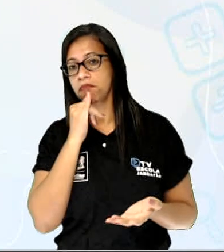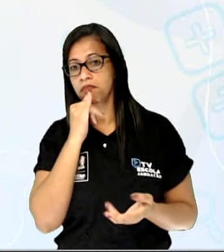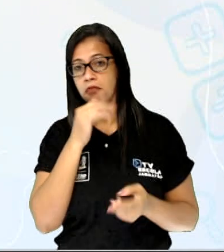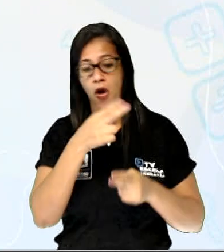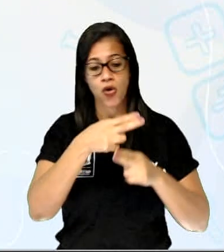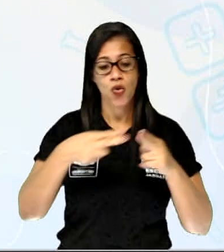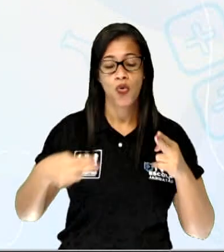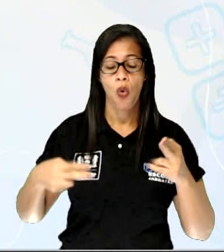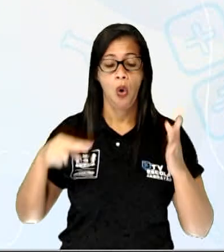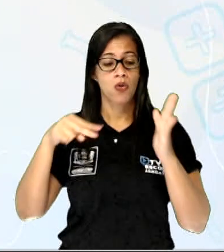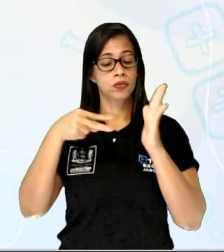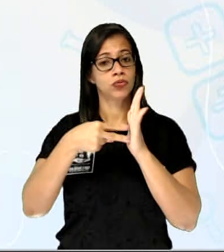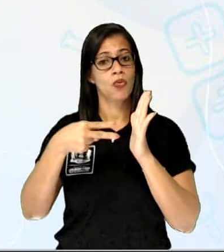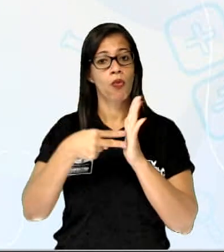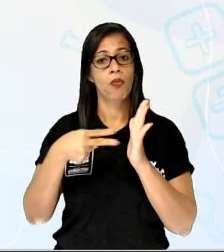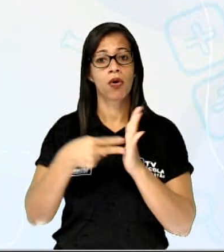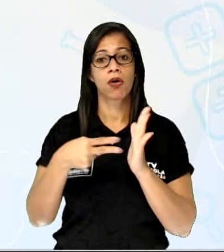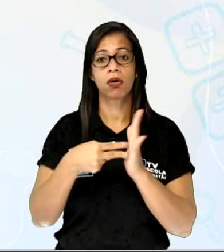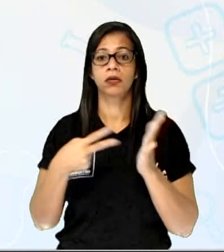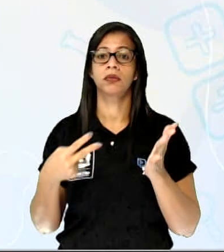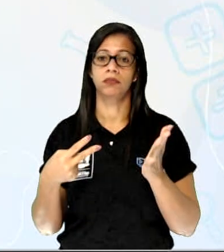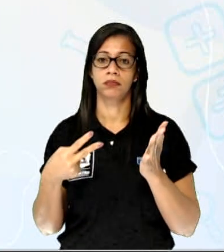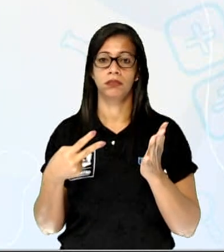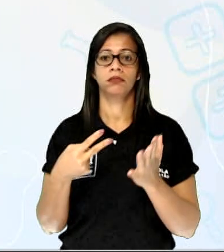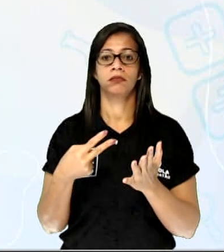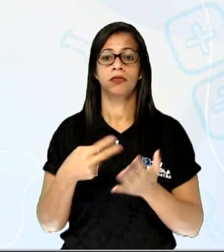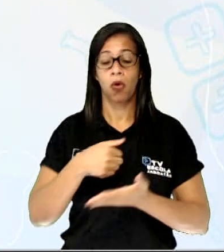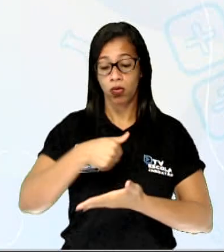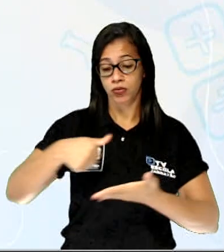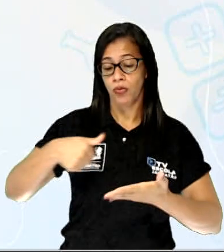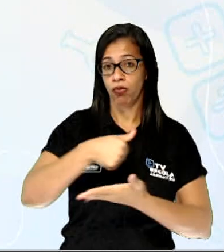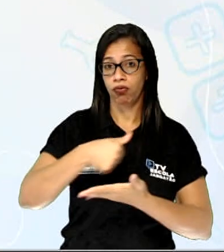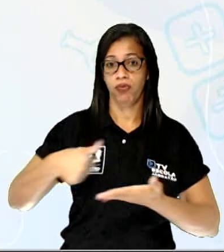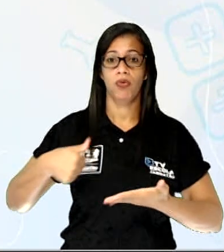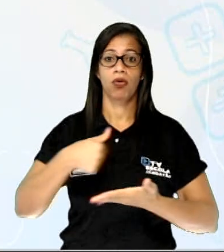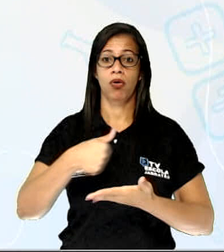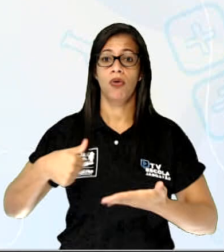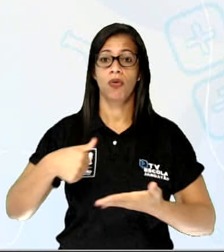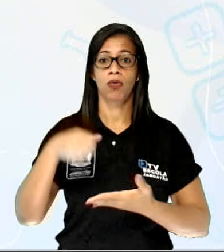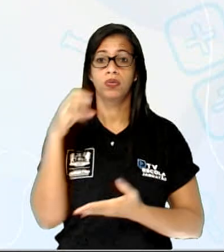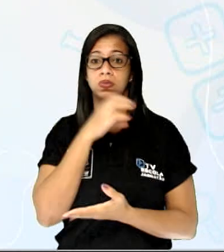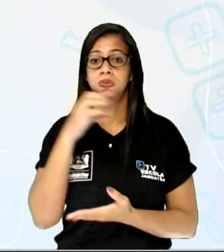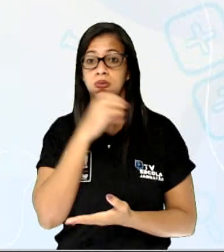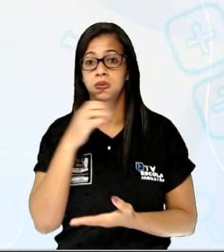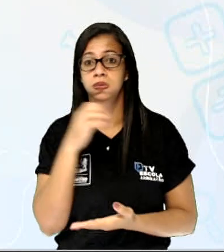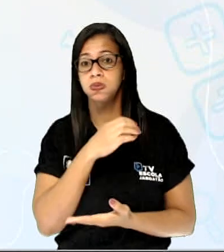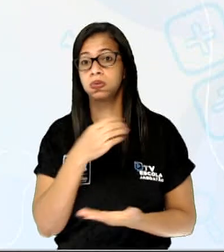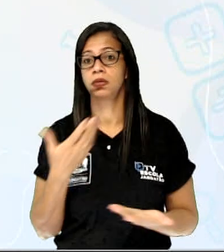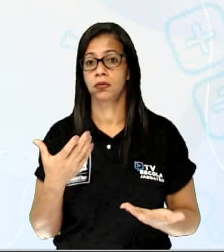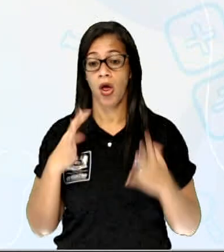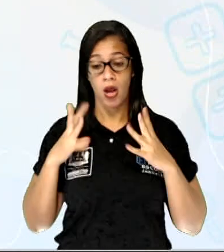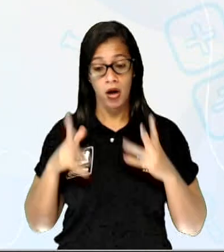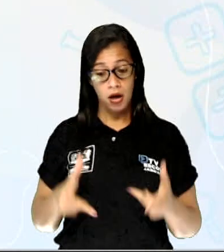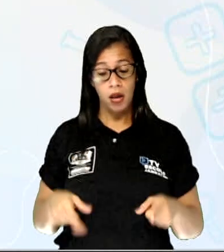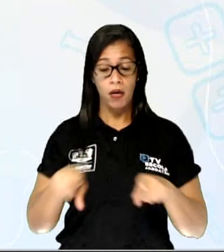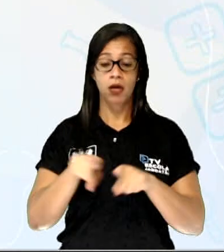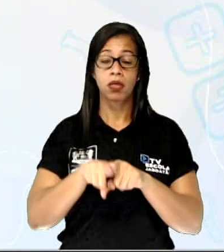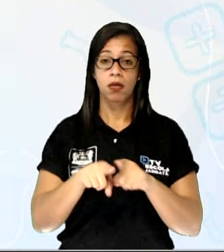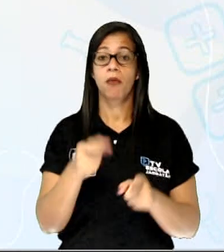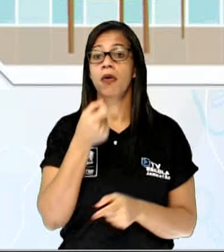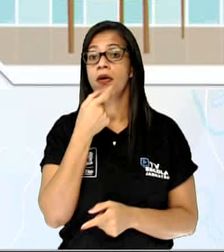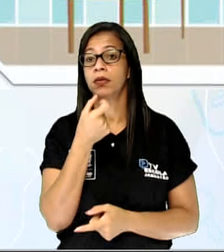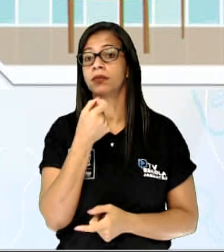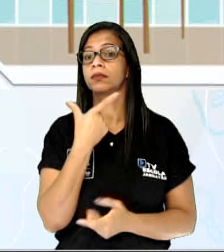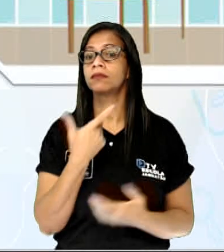fios e tomadas, condutores de calor, inflamáveis, limpeza e medicamentos.